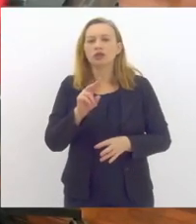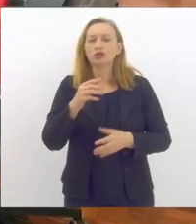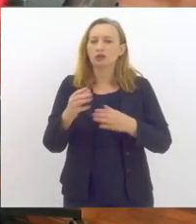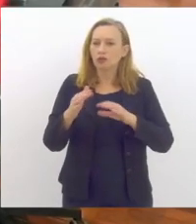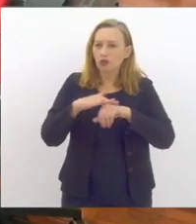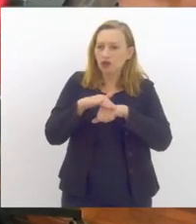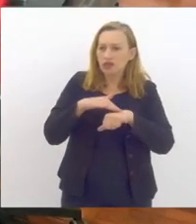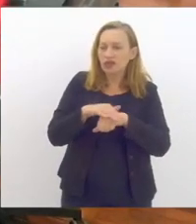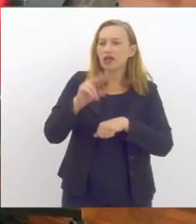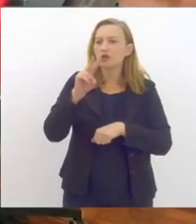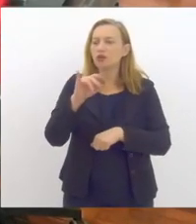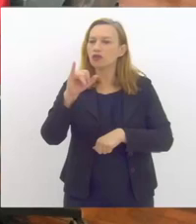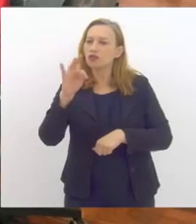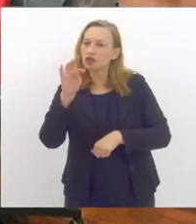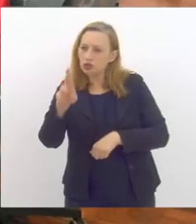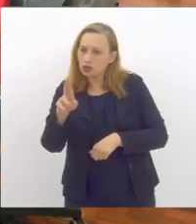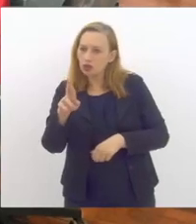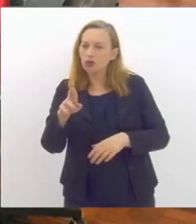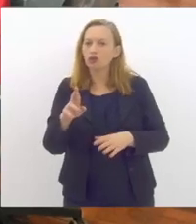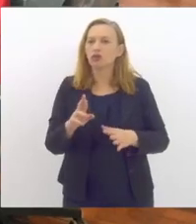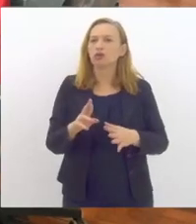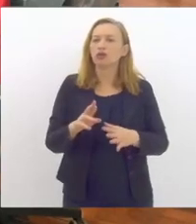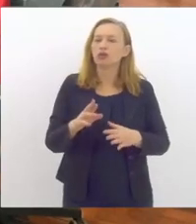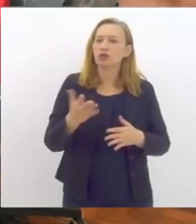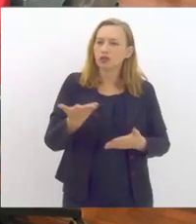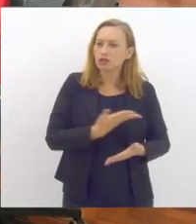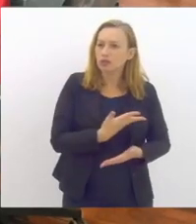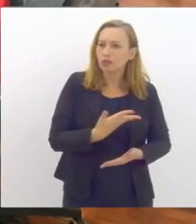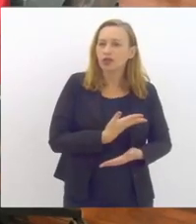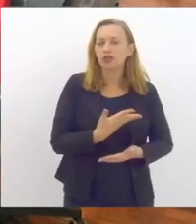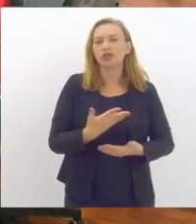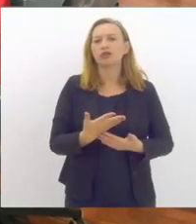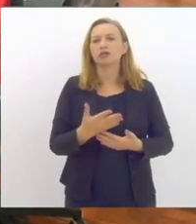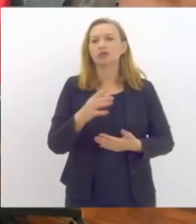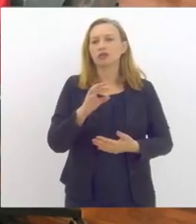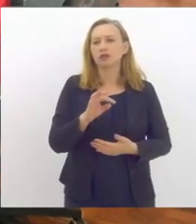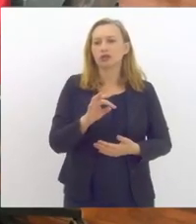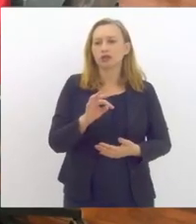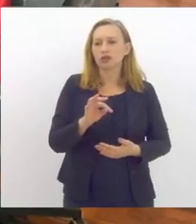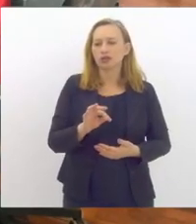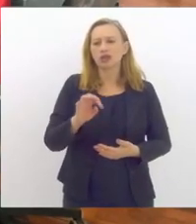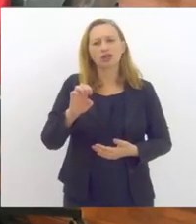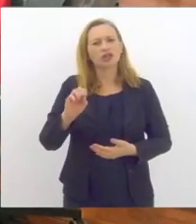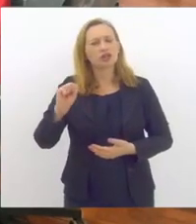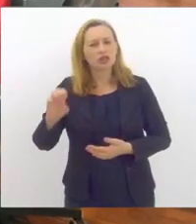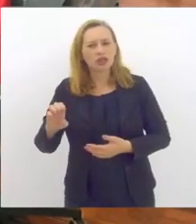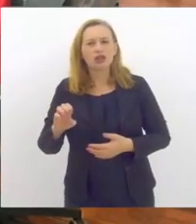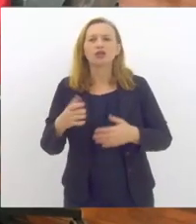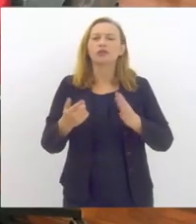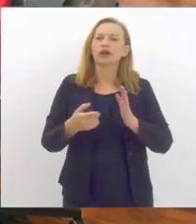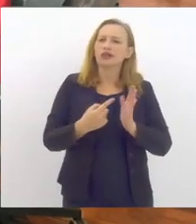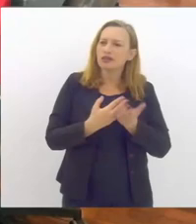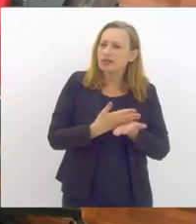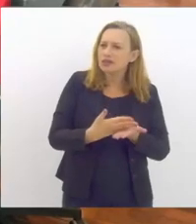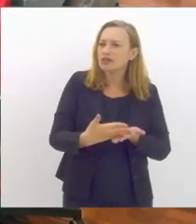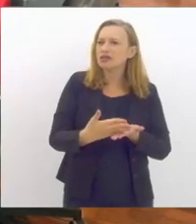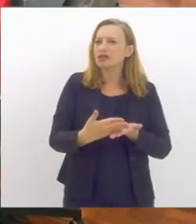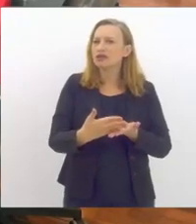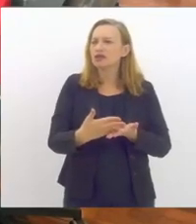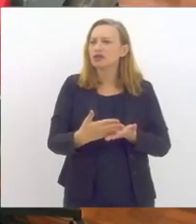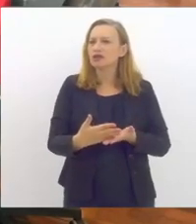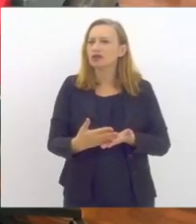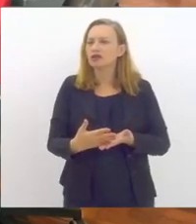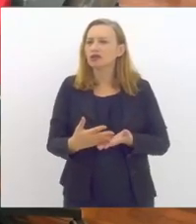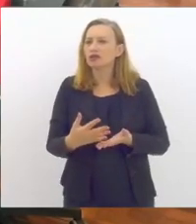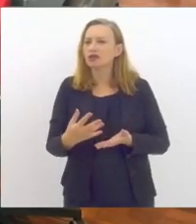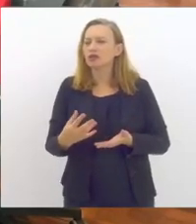Buna que são meus parceiros do PSE para a gente iniciar uma rotina de